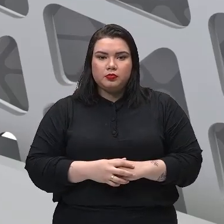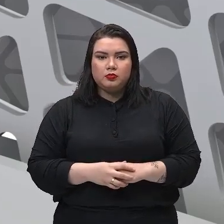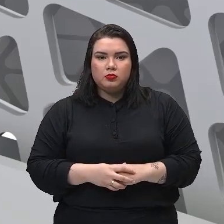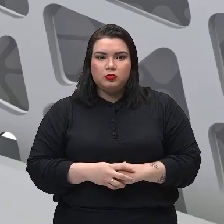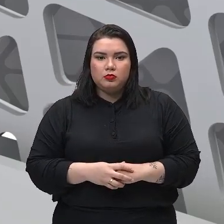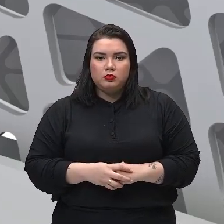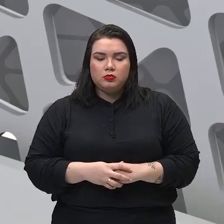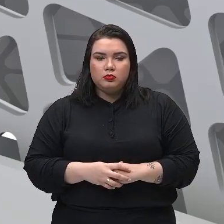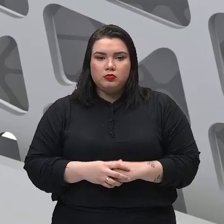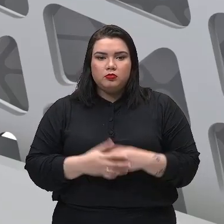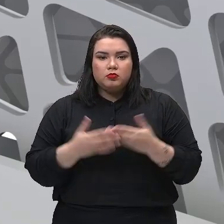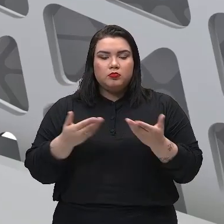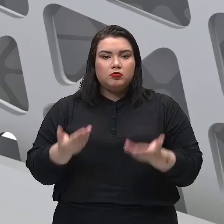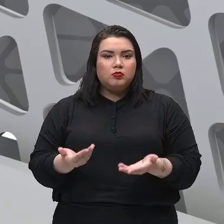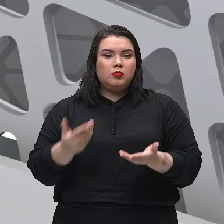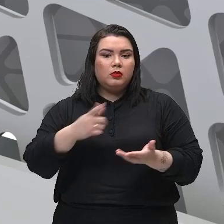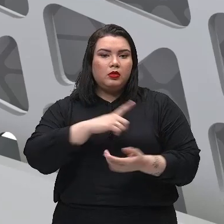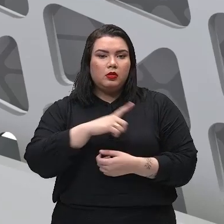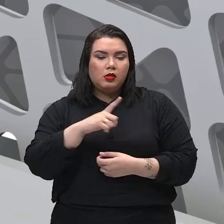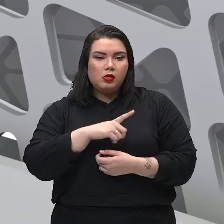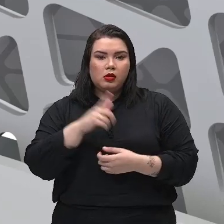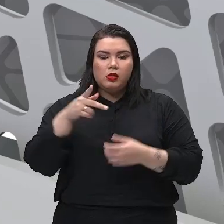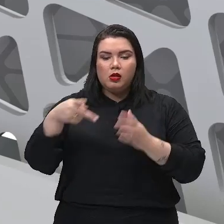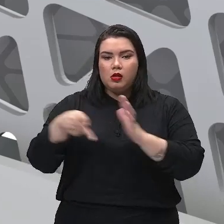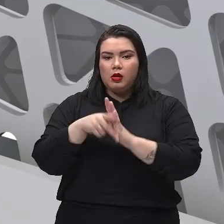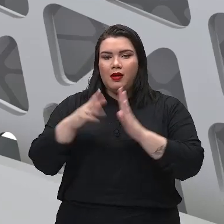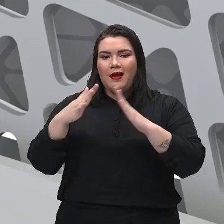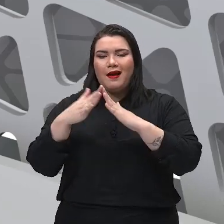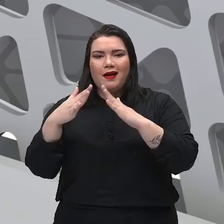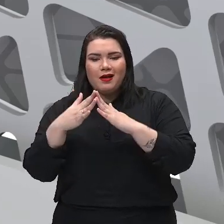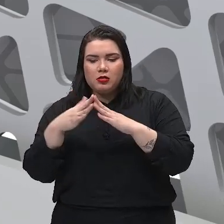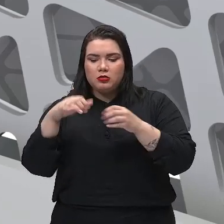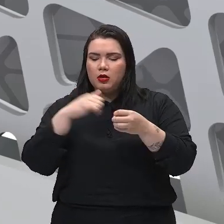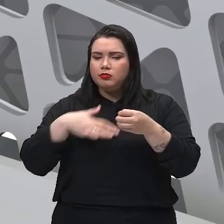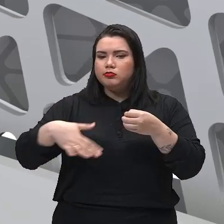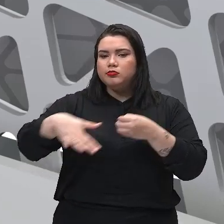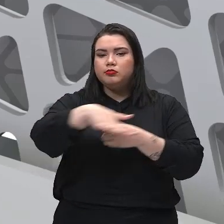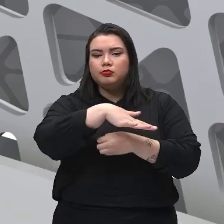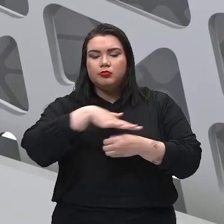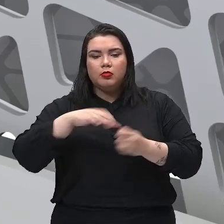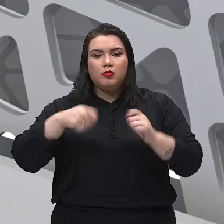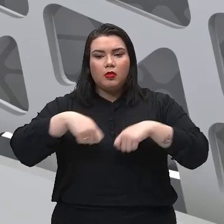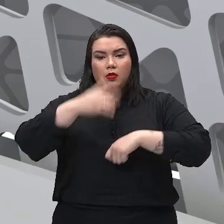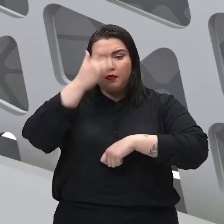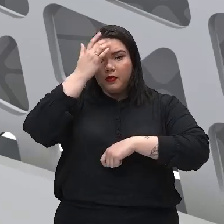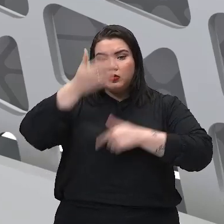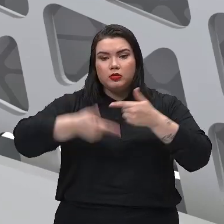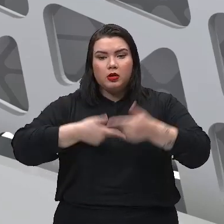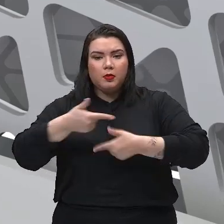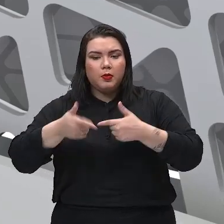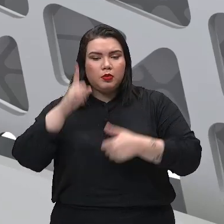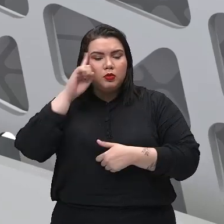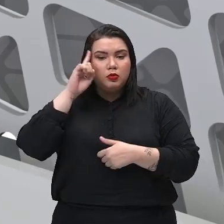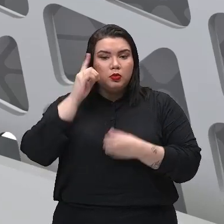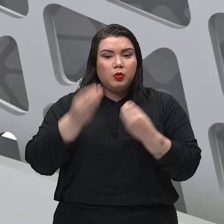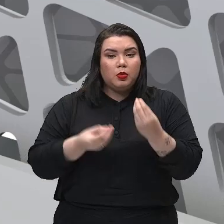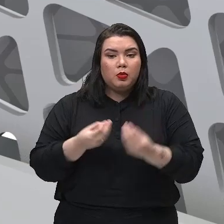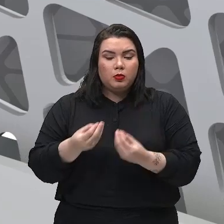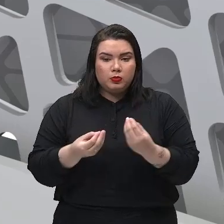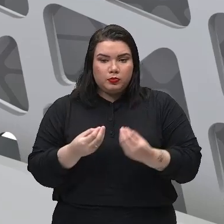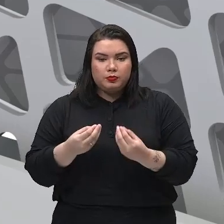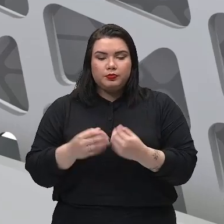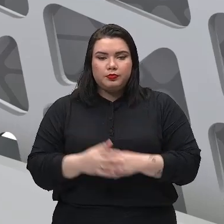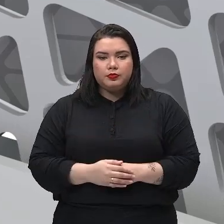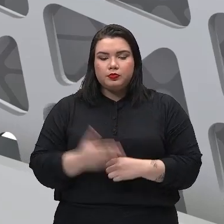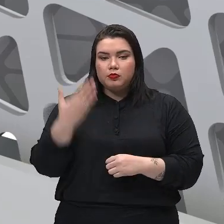O que tem ao redor da sua casa que facilita o seu trabalho aí no dia a dia? Então, vamos ver lá na